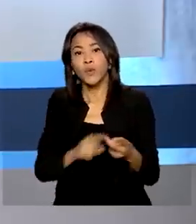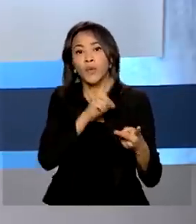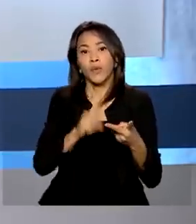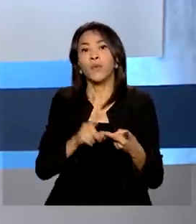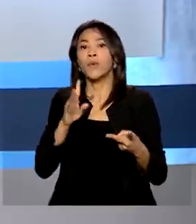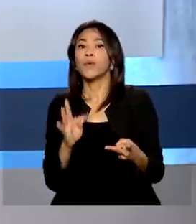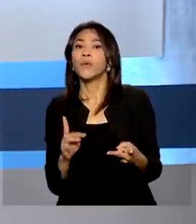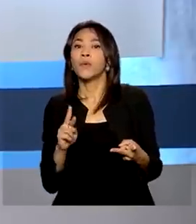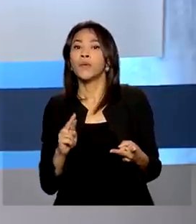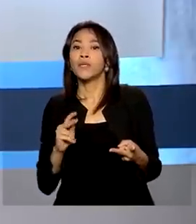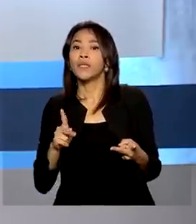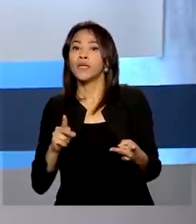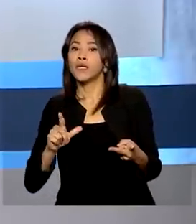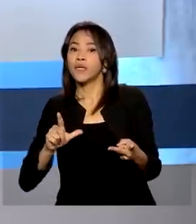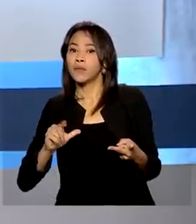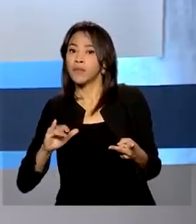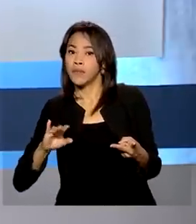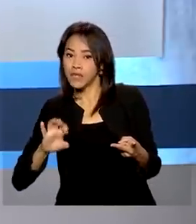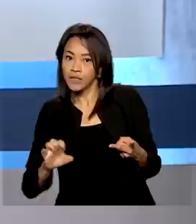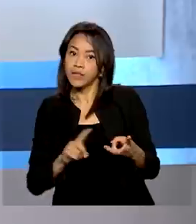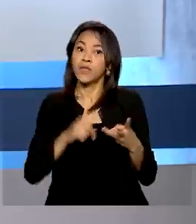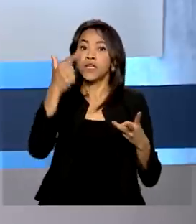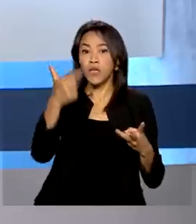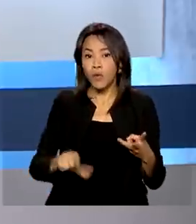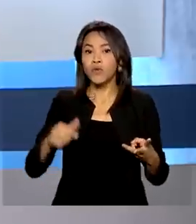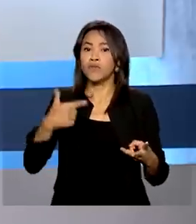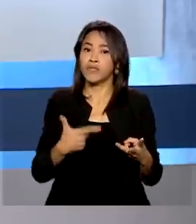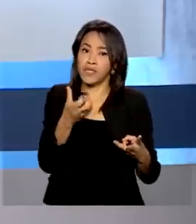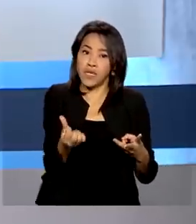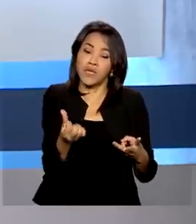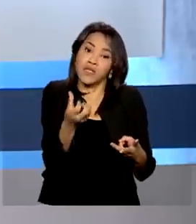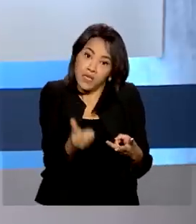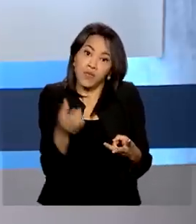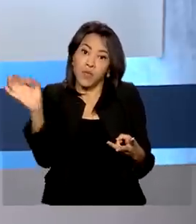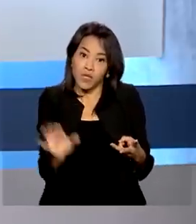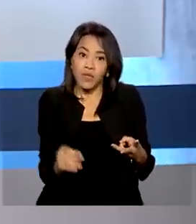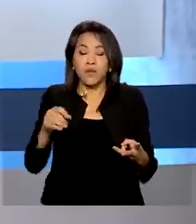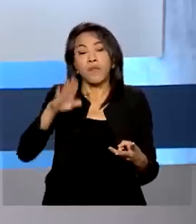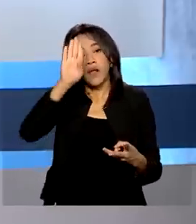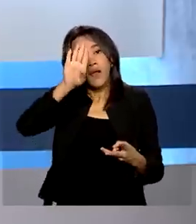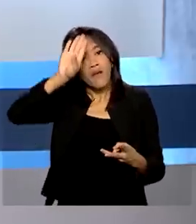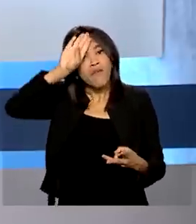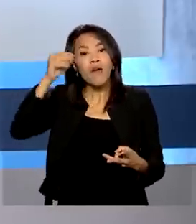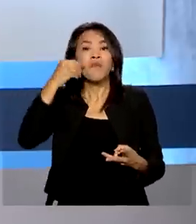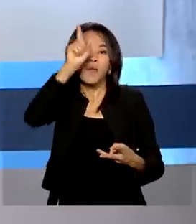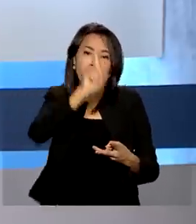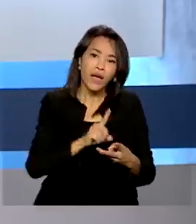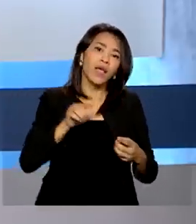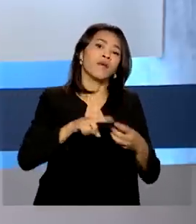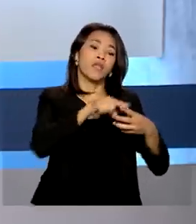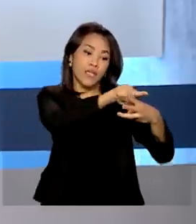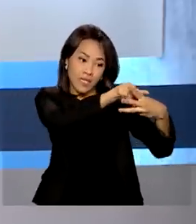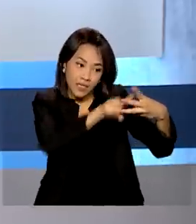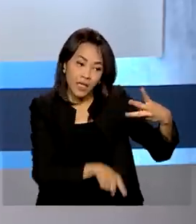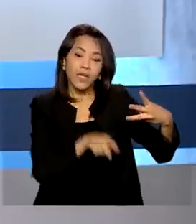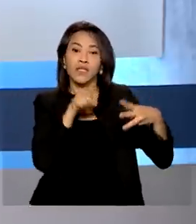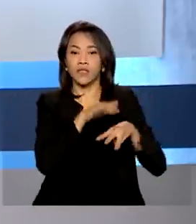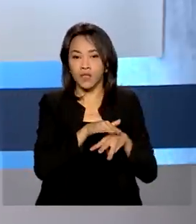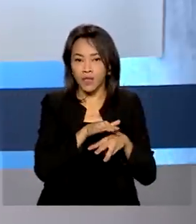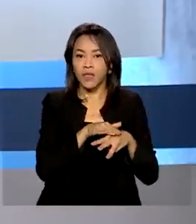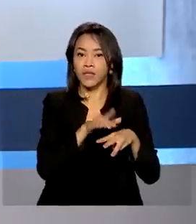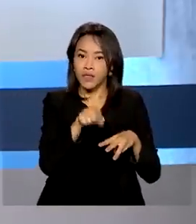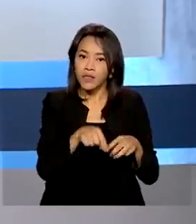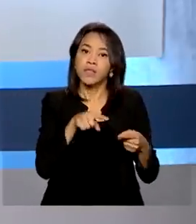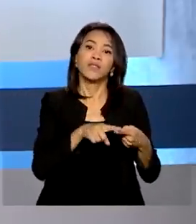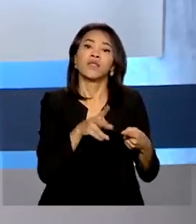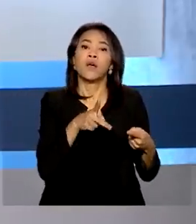e 6% para a vacina febre amarela. Serão priorizadas as vacinas tríplice viral, que é sarampo, cachuma, rubeula, pólio,